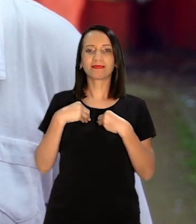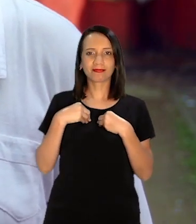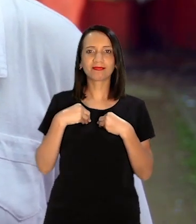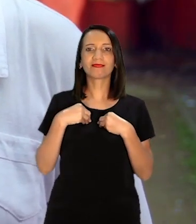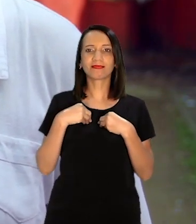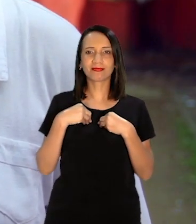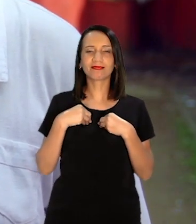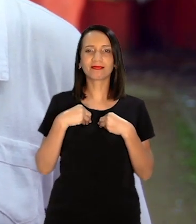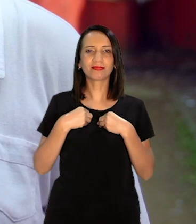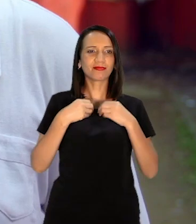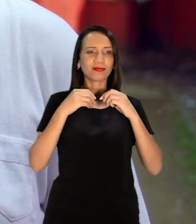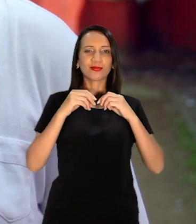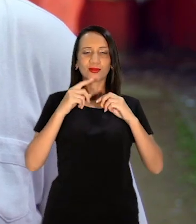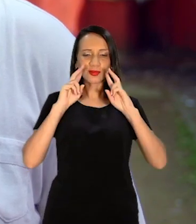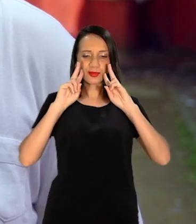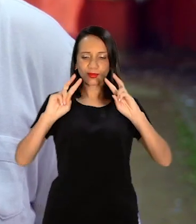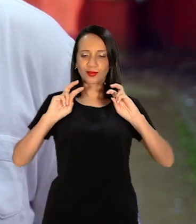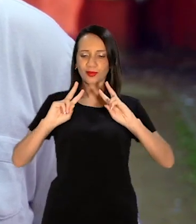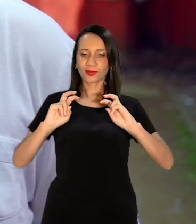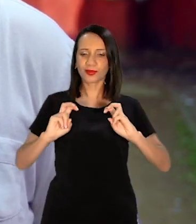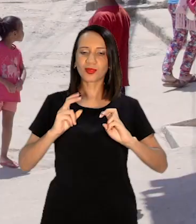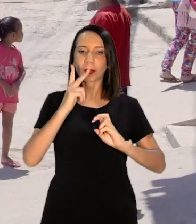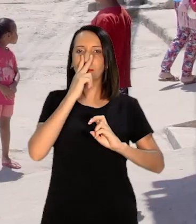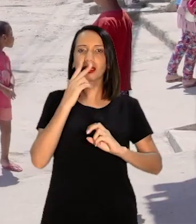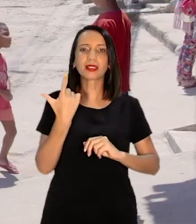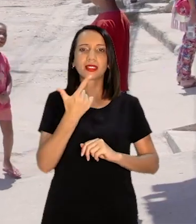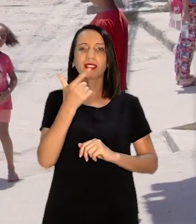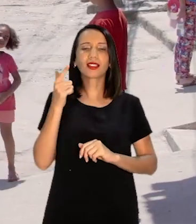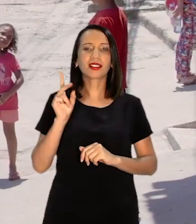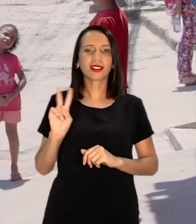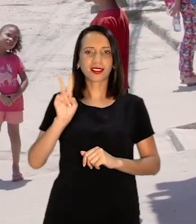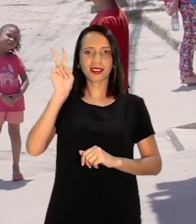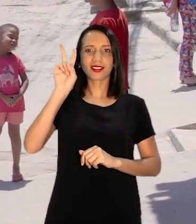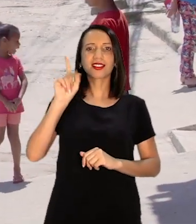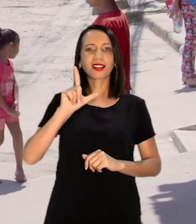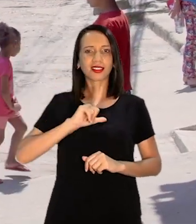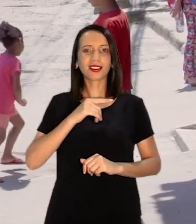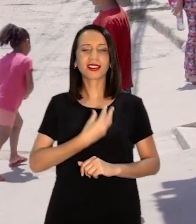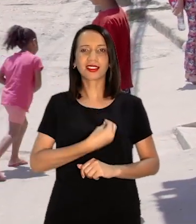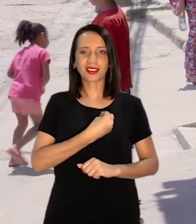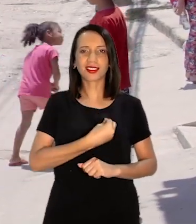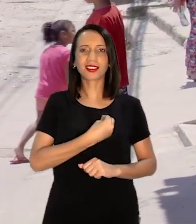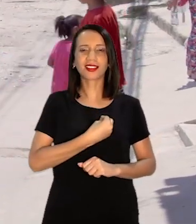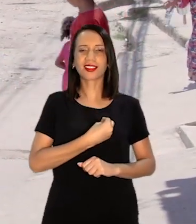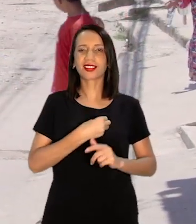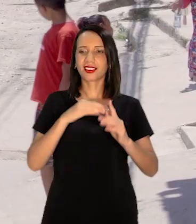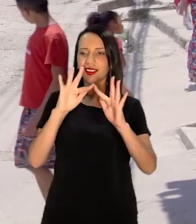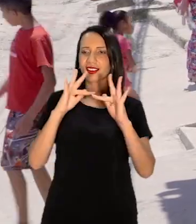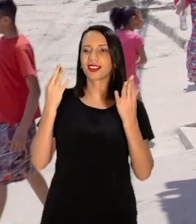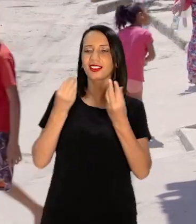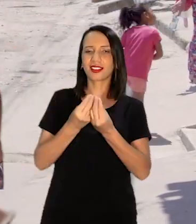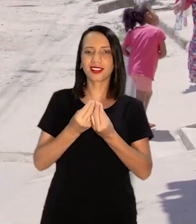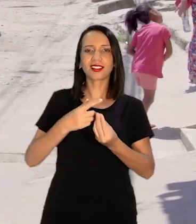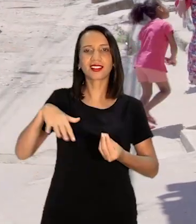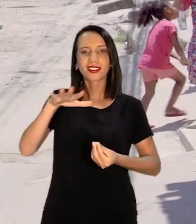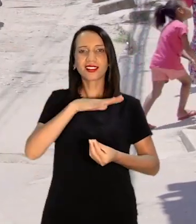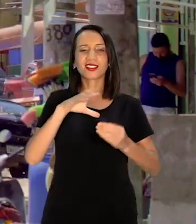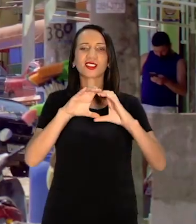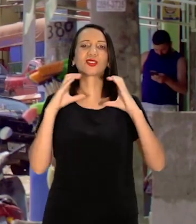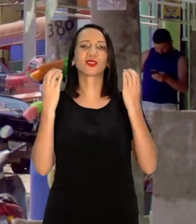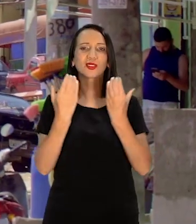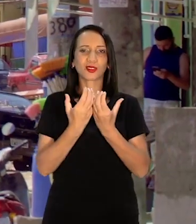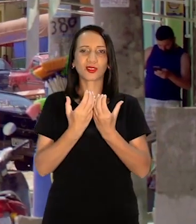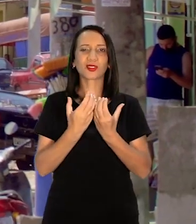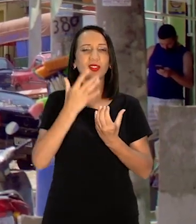do cursinho Uma percepção De si mesma De menos-valia Tem cabelos grisários Para a família Para a comunidade